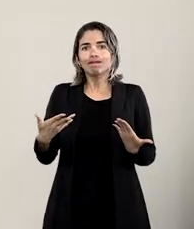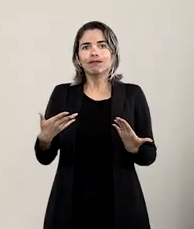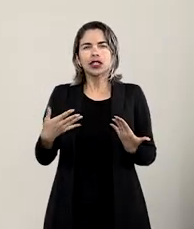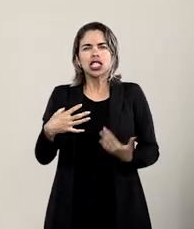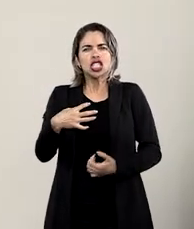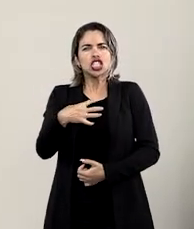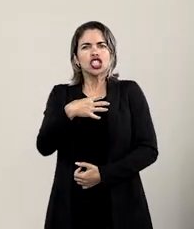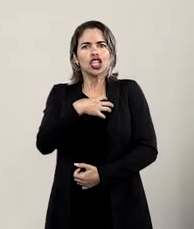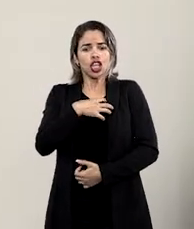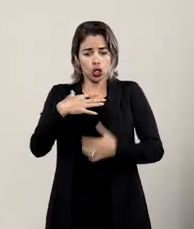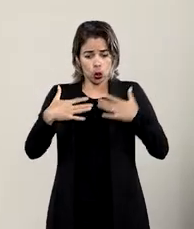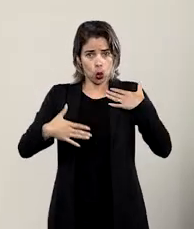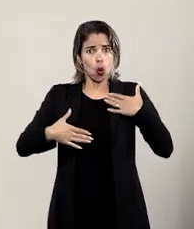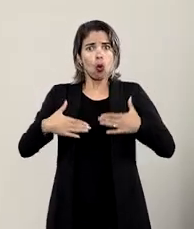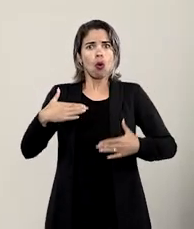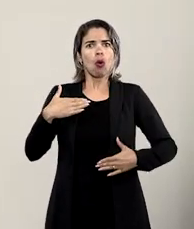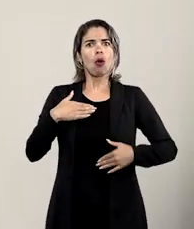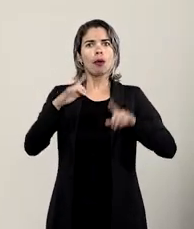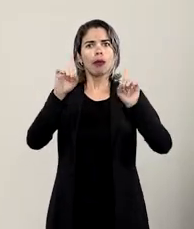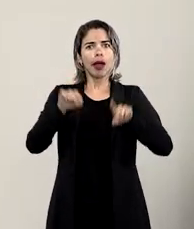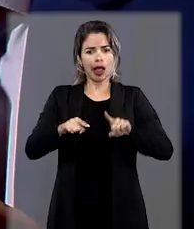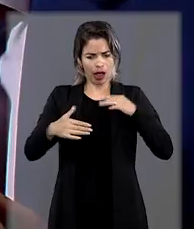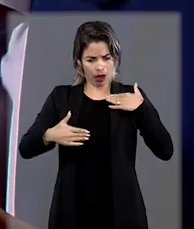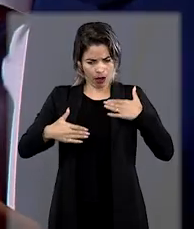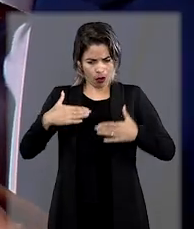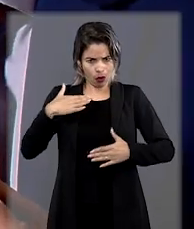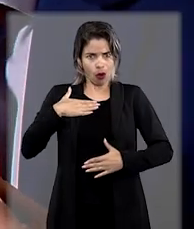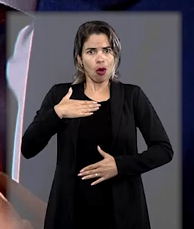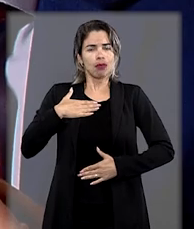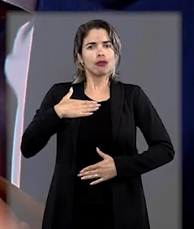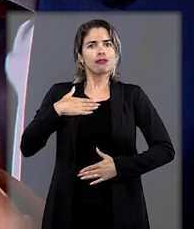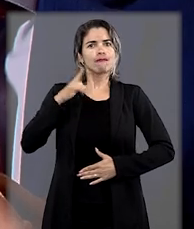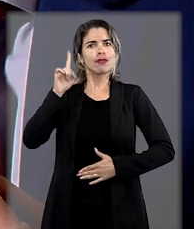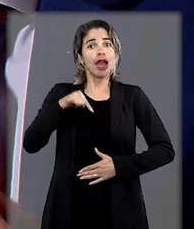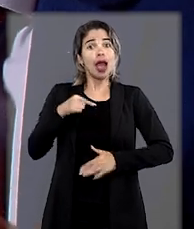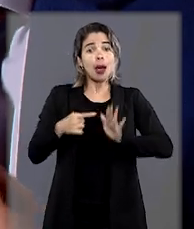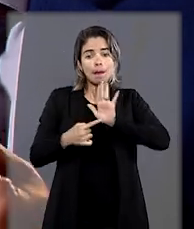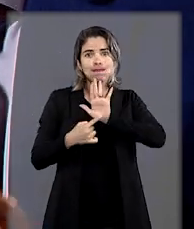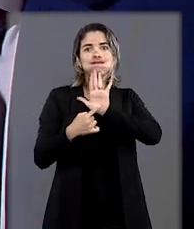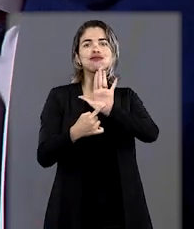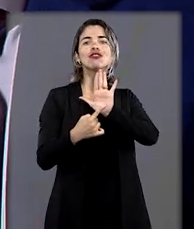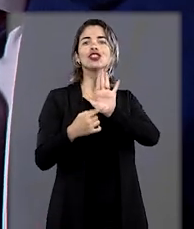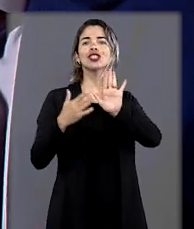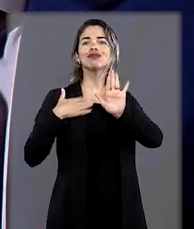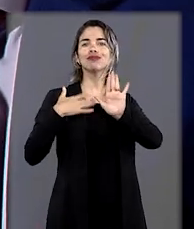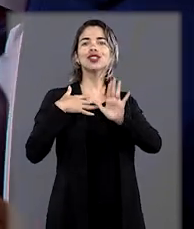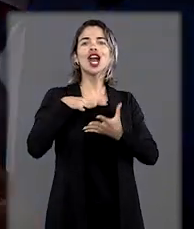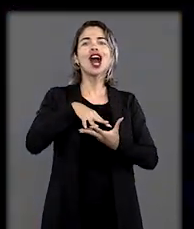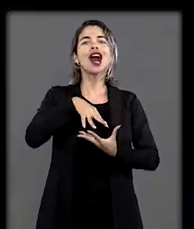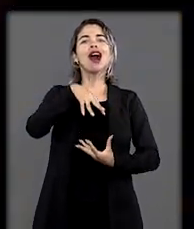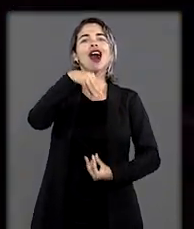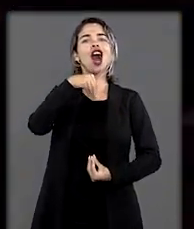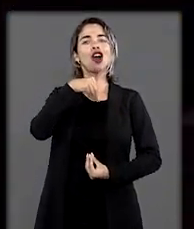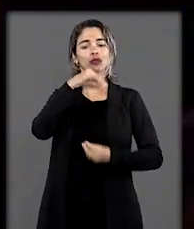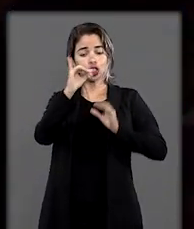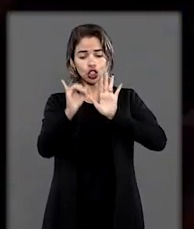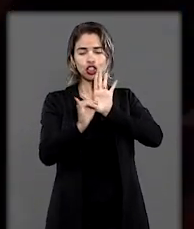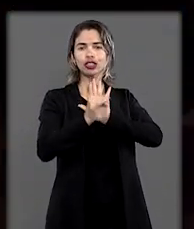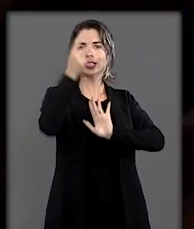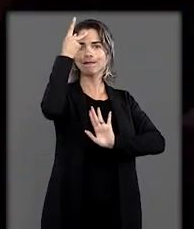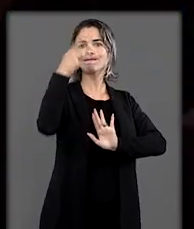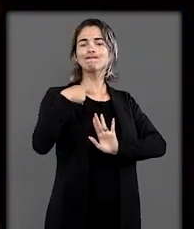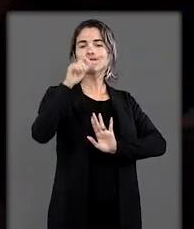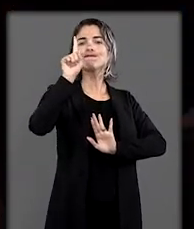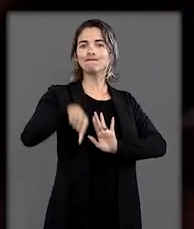pelo menos, sentir o seu corpo como um corpo que representa a sua alma, representa a sua